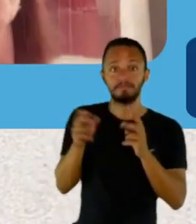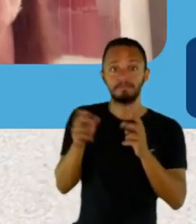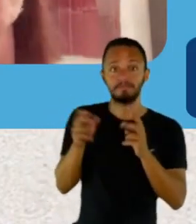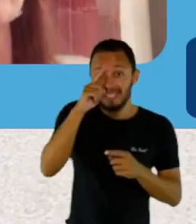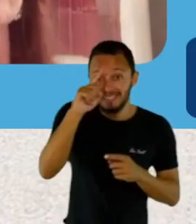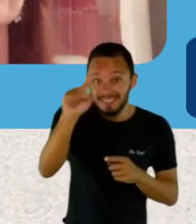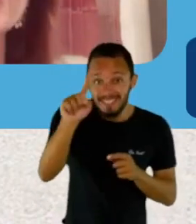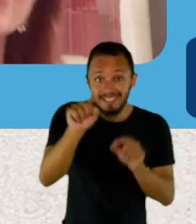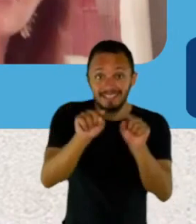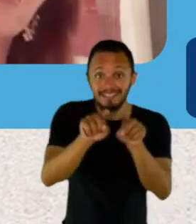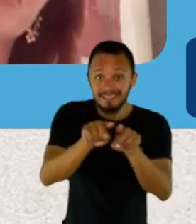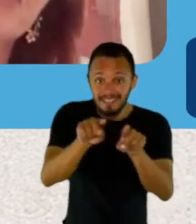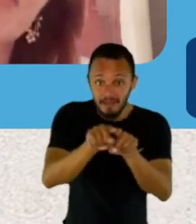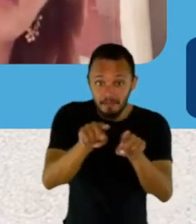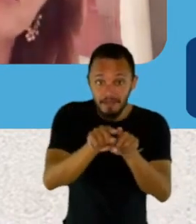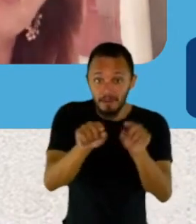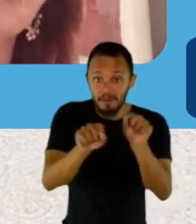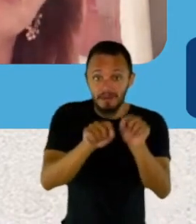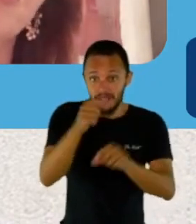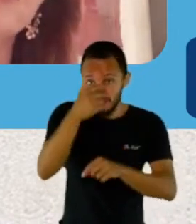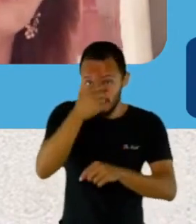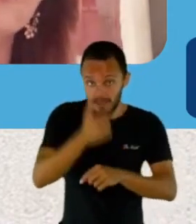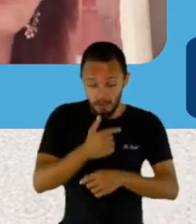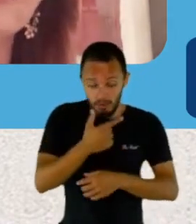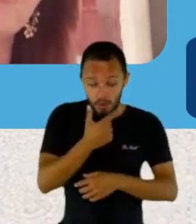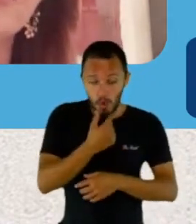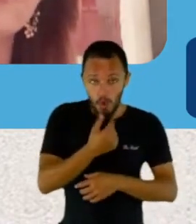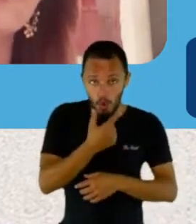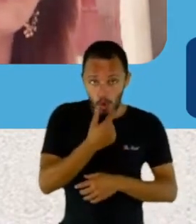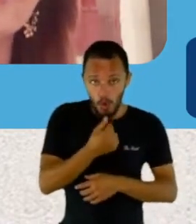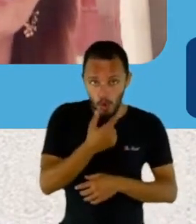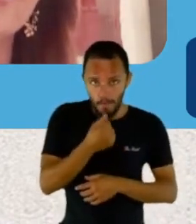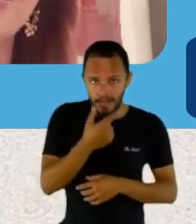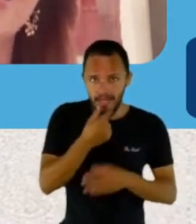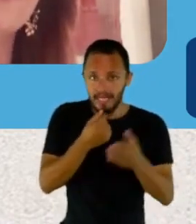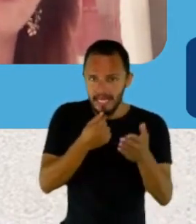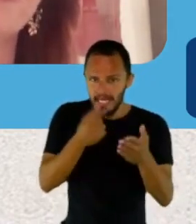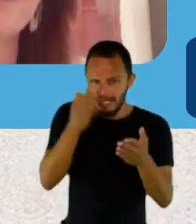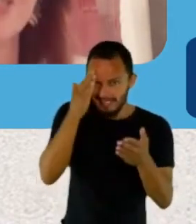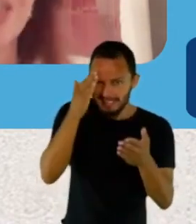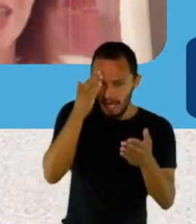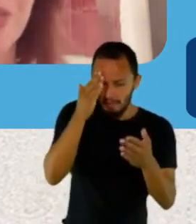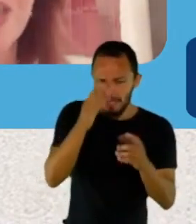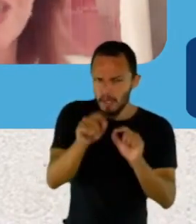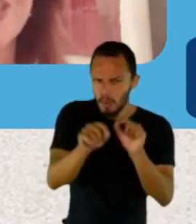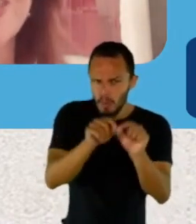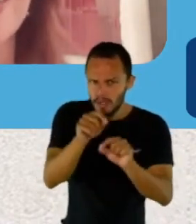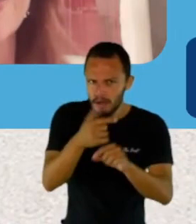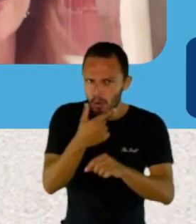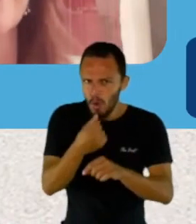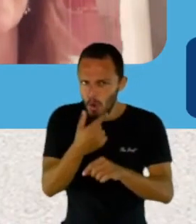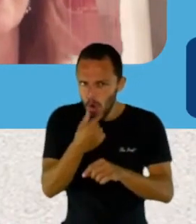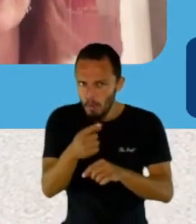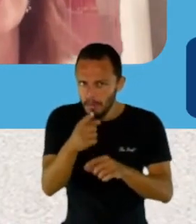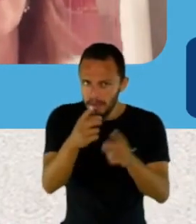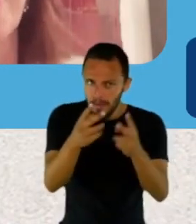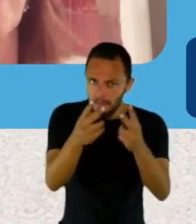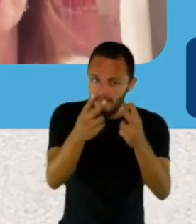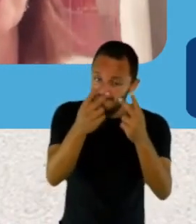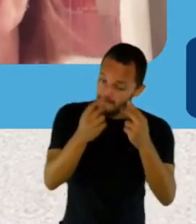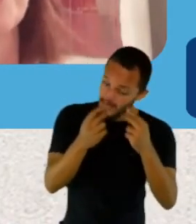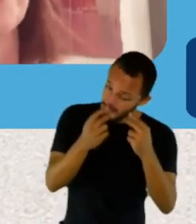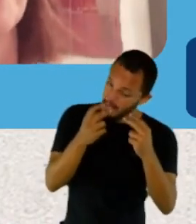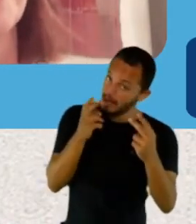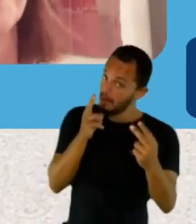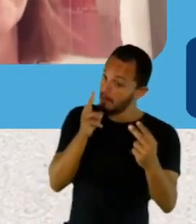eu tenha que fazer um pouco mais de pesquisa, conversar mais com alguns homens e entender o que eles acham um pouco da gente para a gente bater um